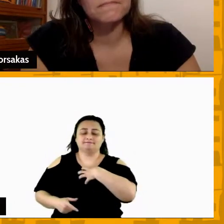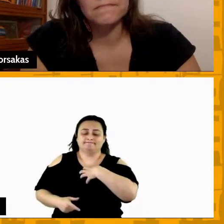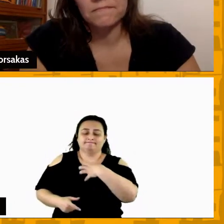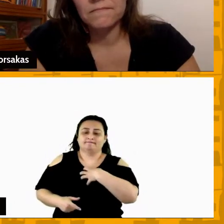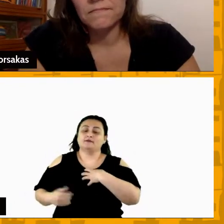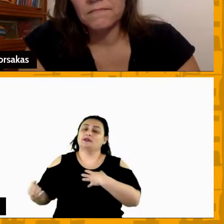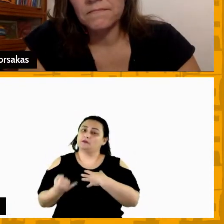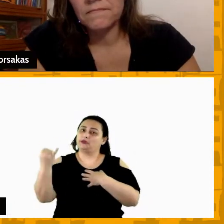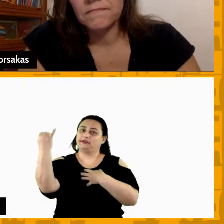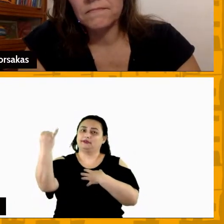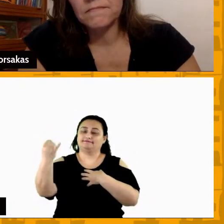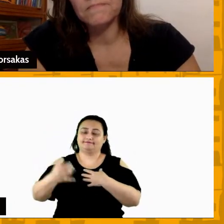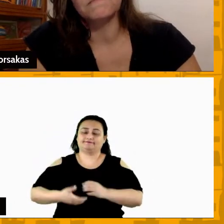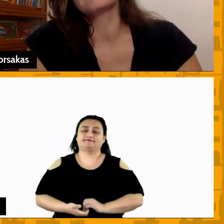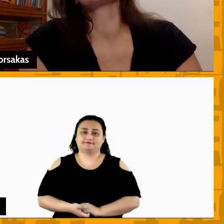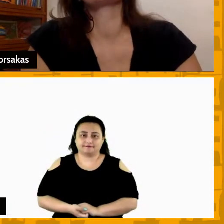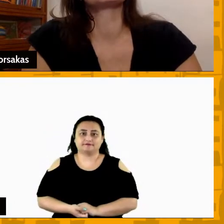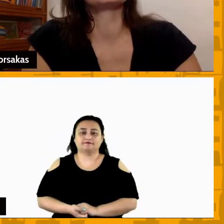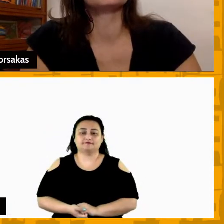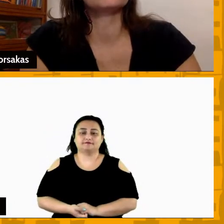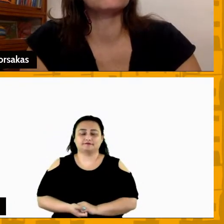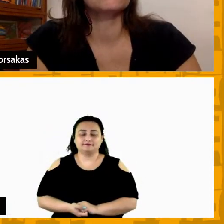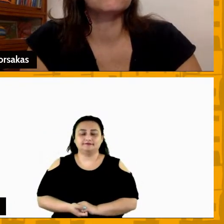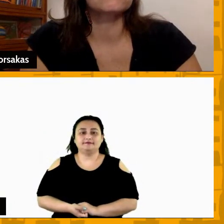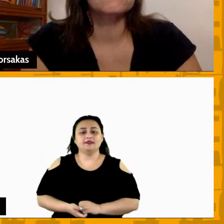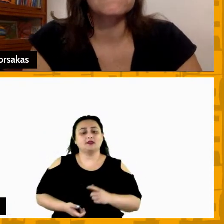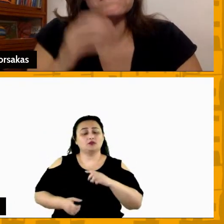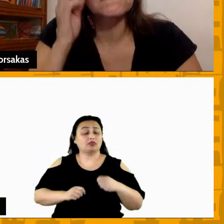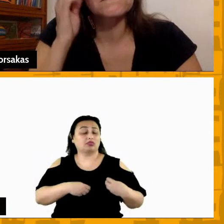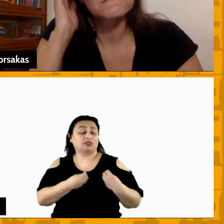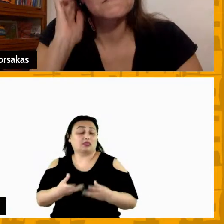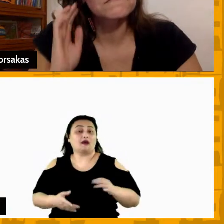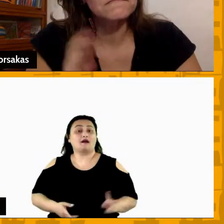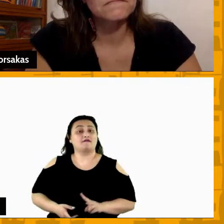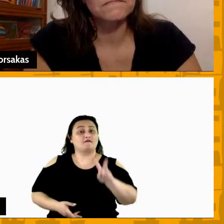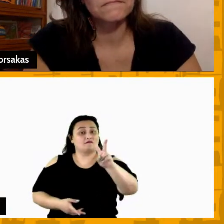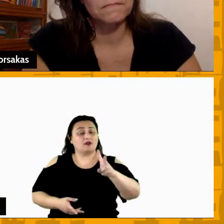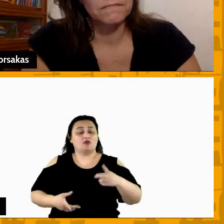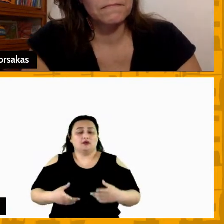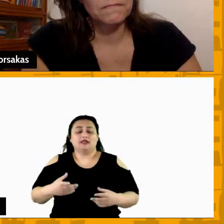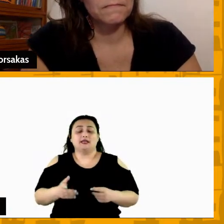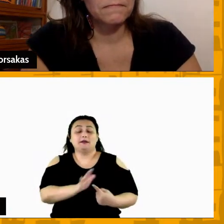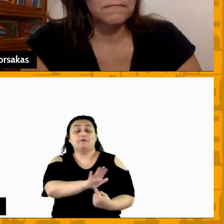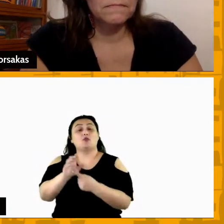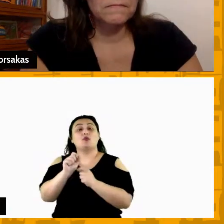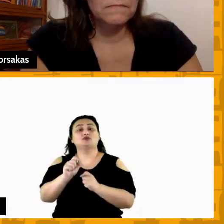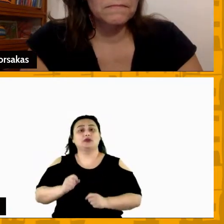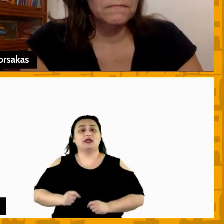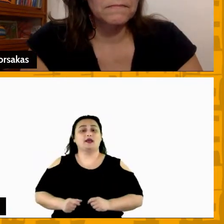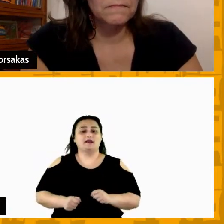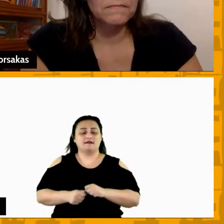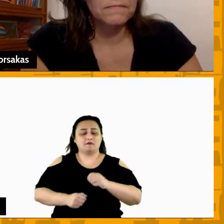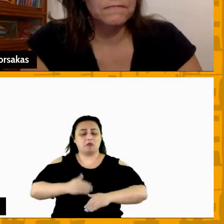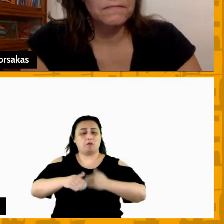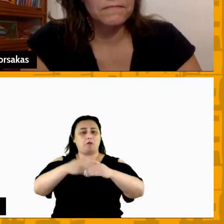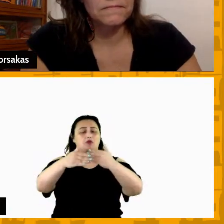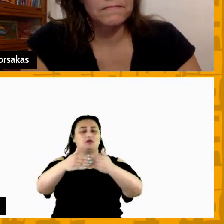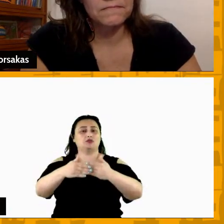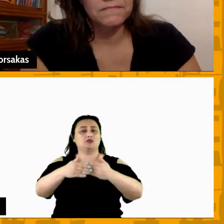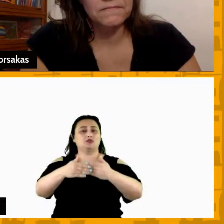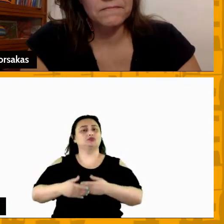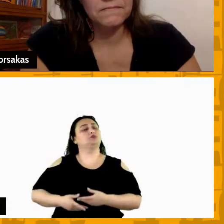importantes e eu acho que o índice de produtividade e de quando você fala